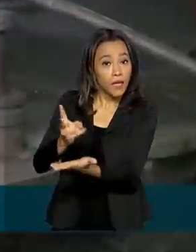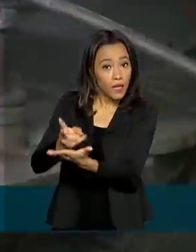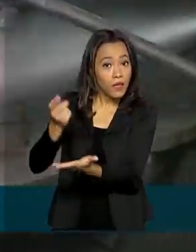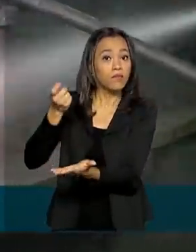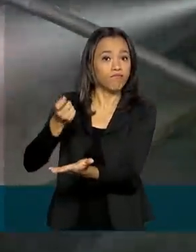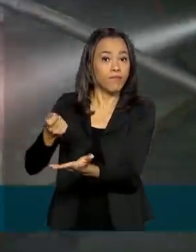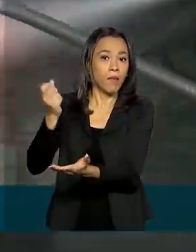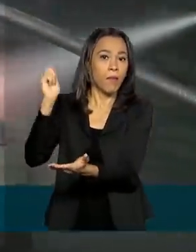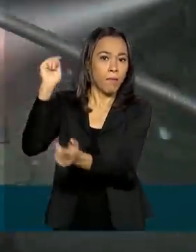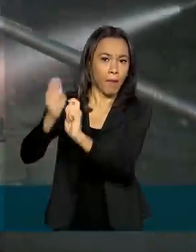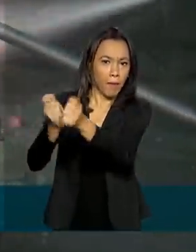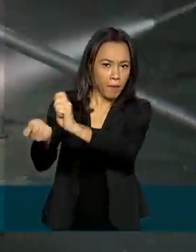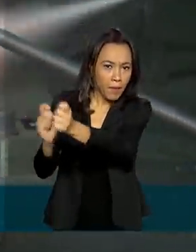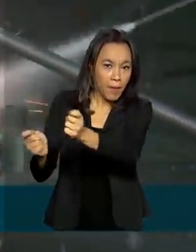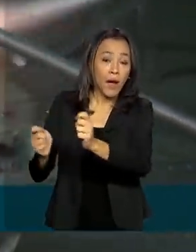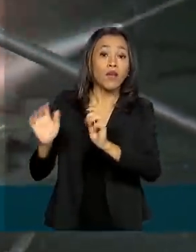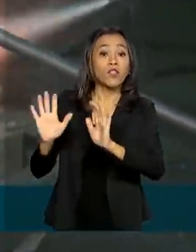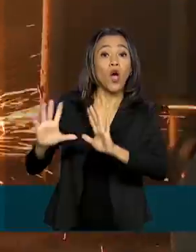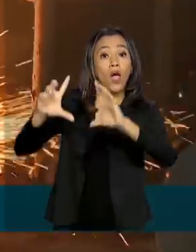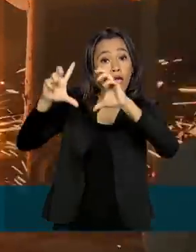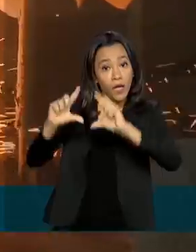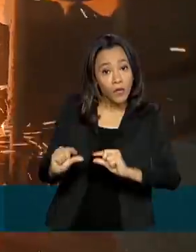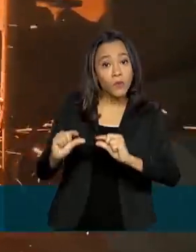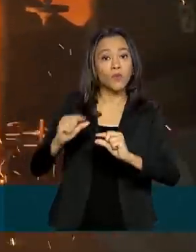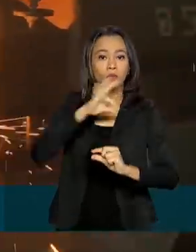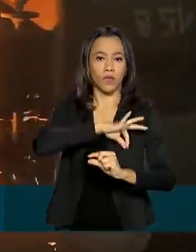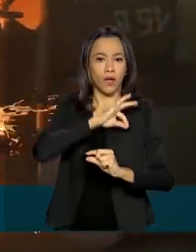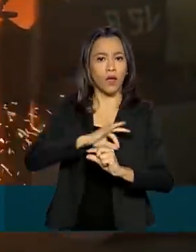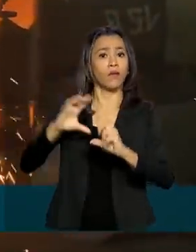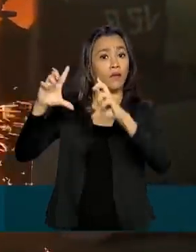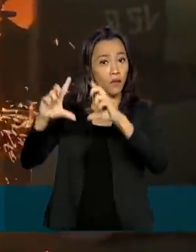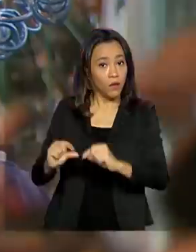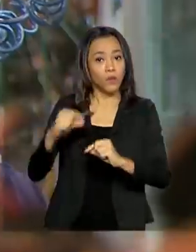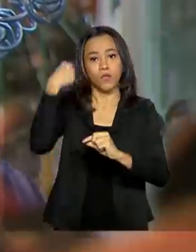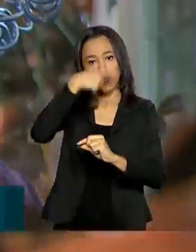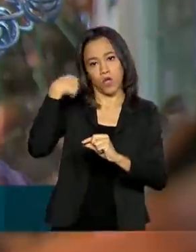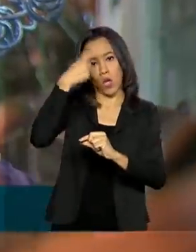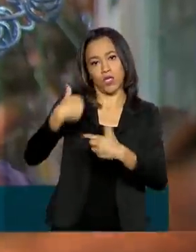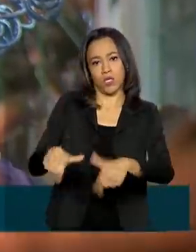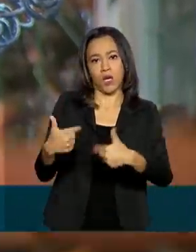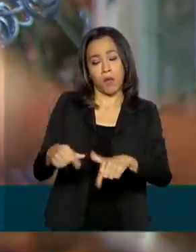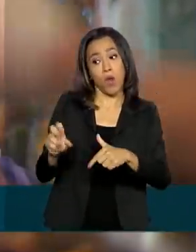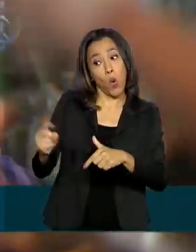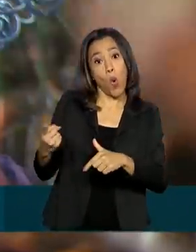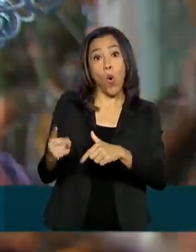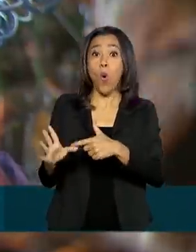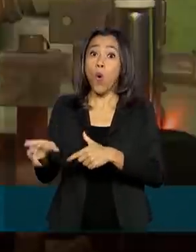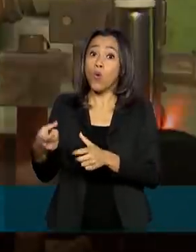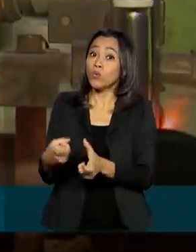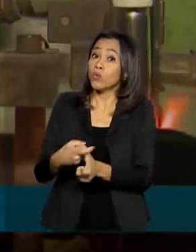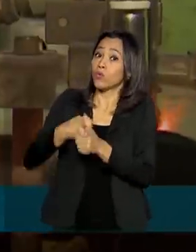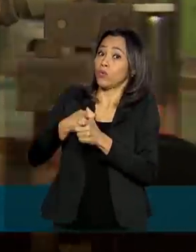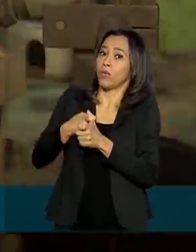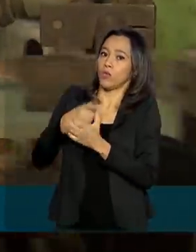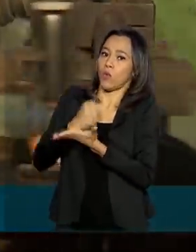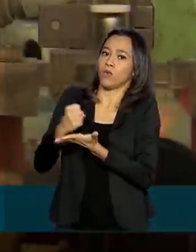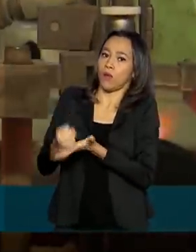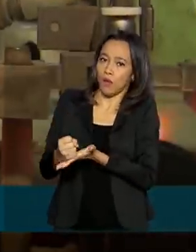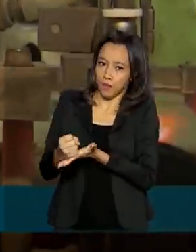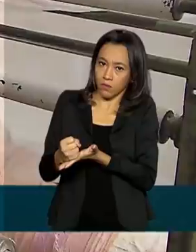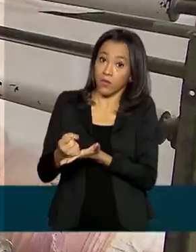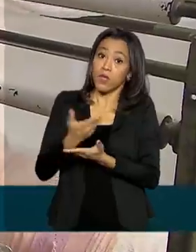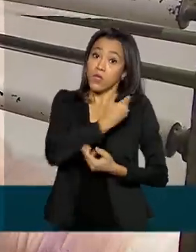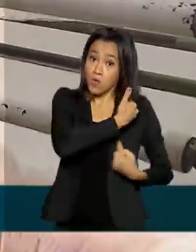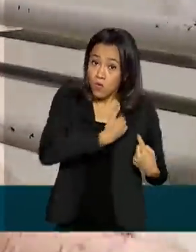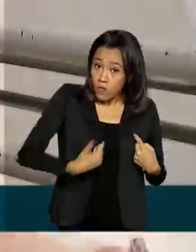pagamento, reduzindo a jornada e os salários ou suspendendo o contrato de trabalho. E o governo paga um